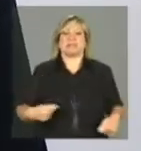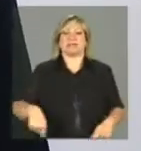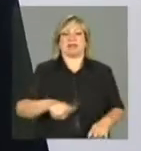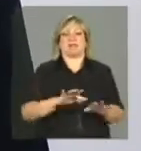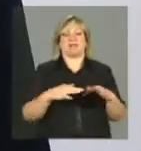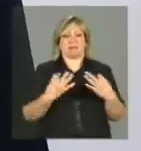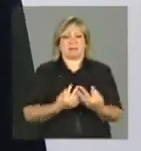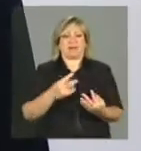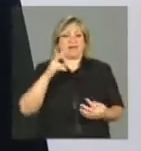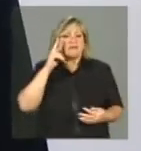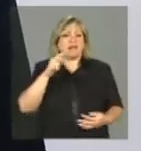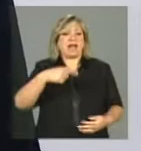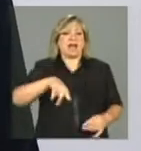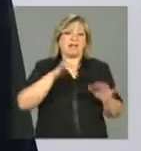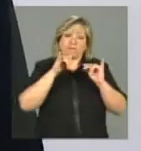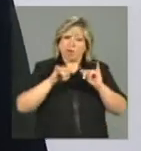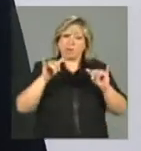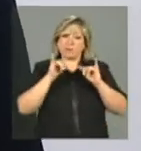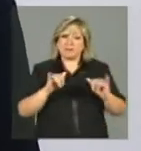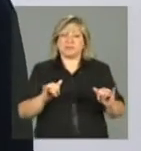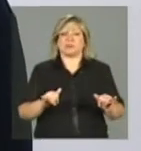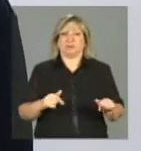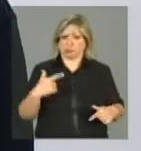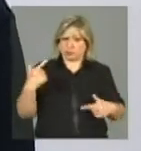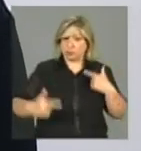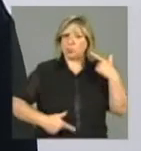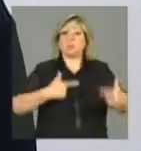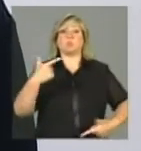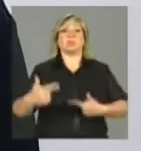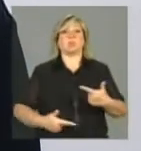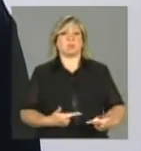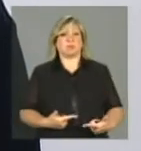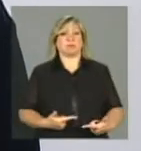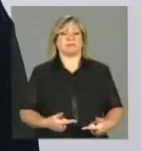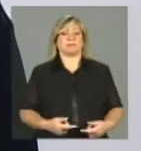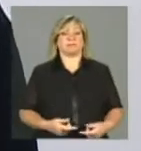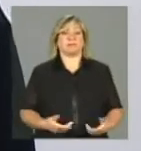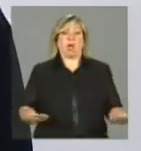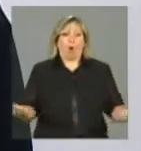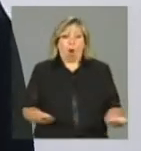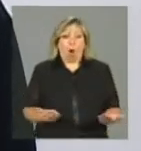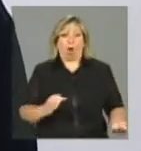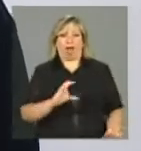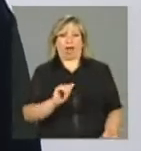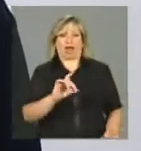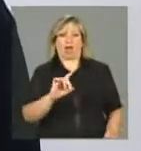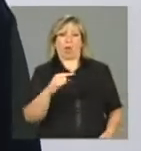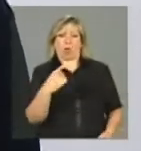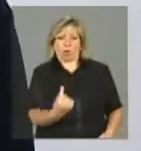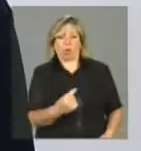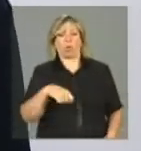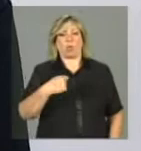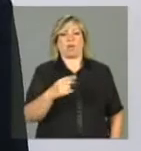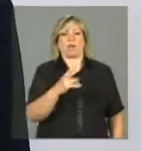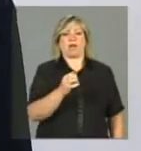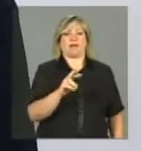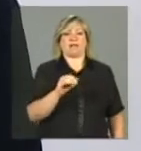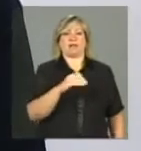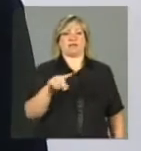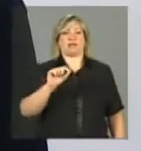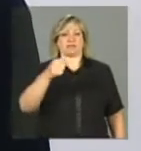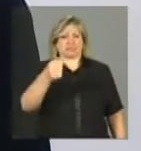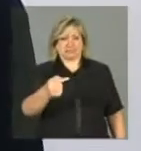observar essas informações e dar conta disso. Então, hoje o sistema, o cadastro único, na versão 7, ele ainda está em